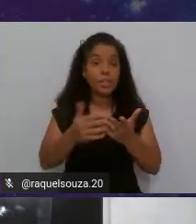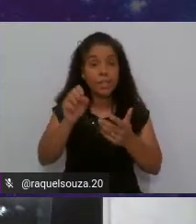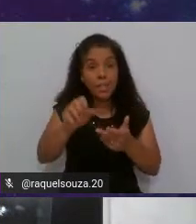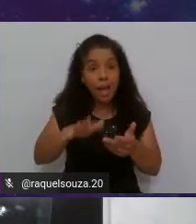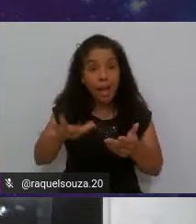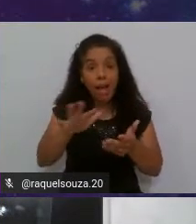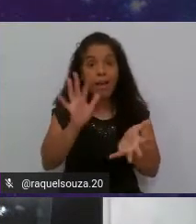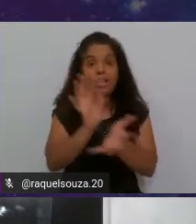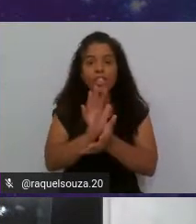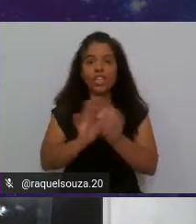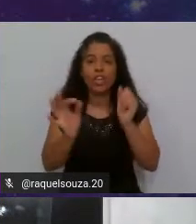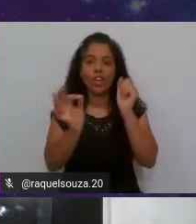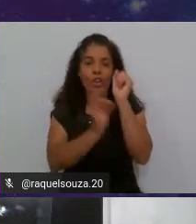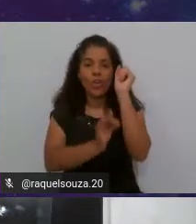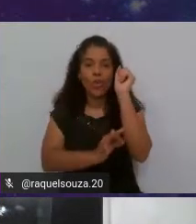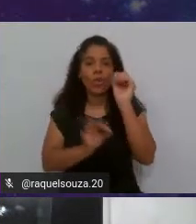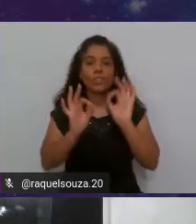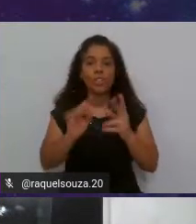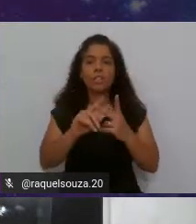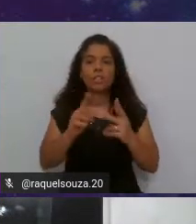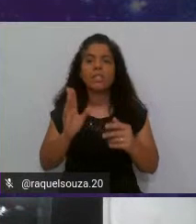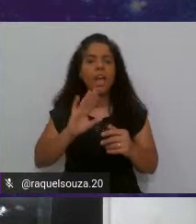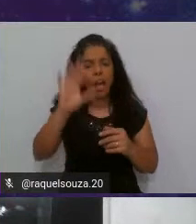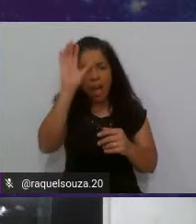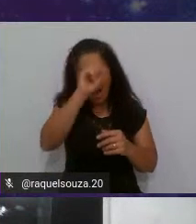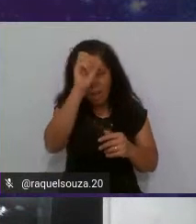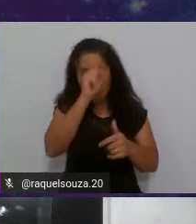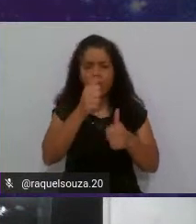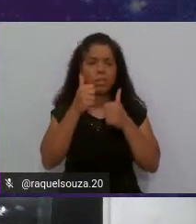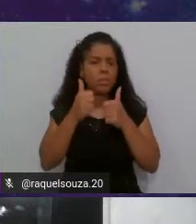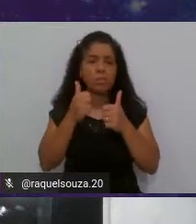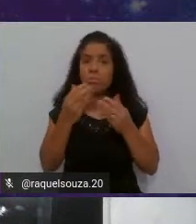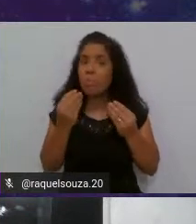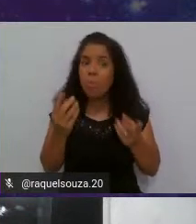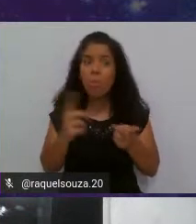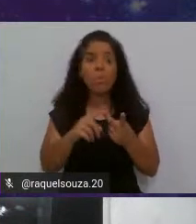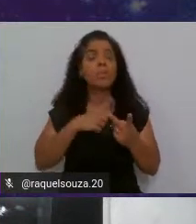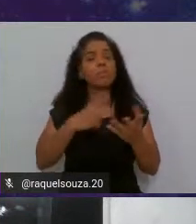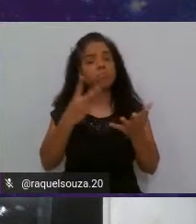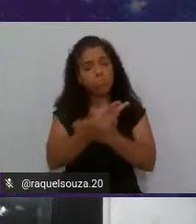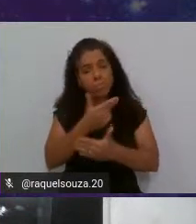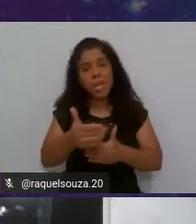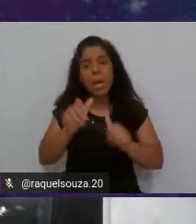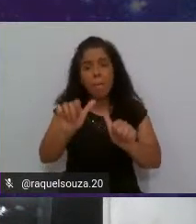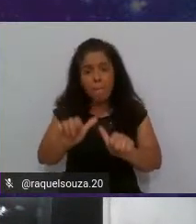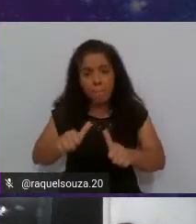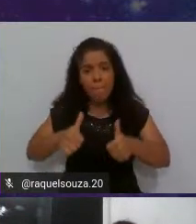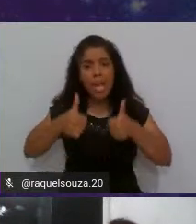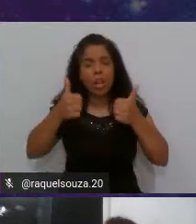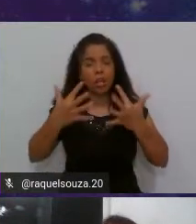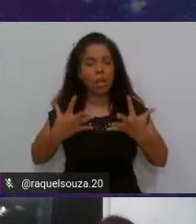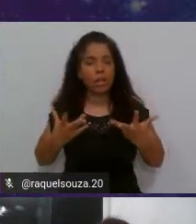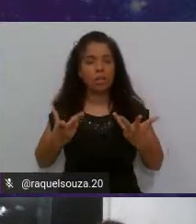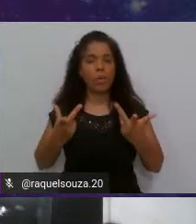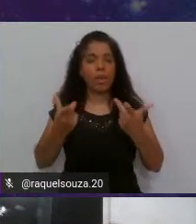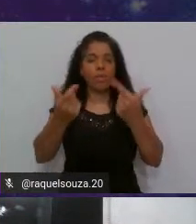de codificação, você aprende muito, e consequentemente melhora a qualidade da entrega.